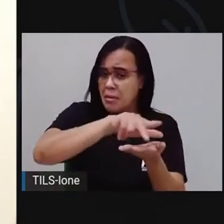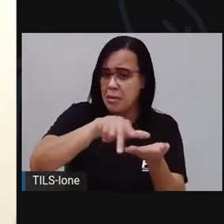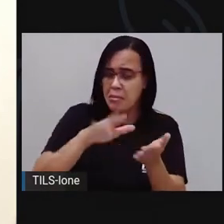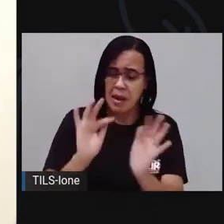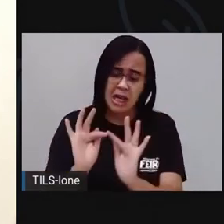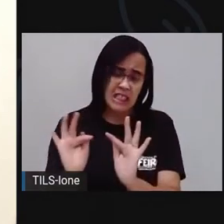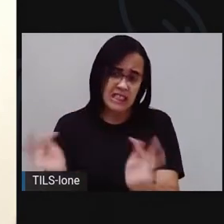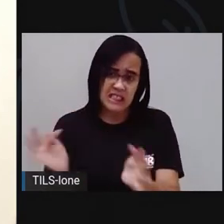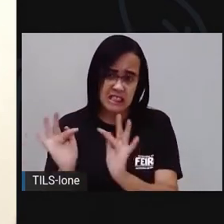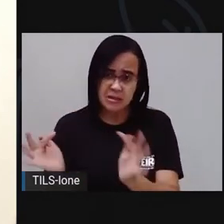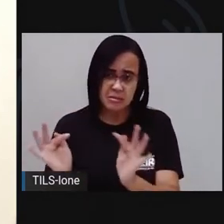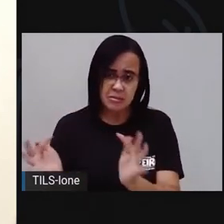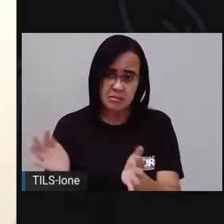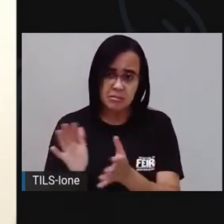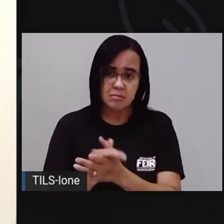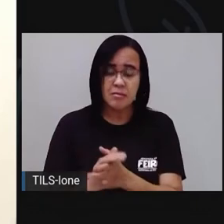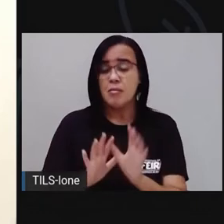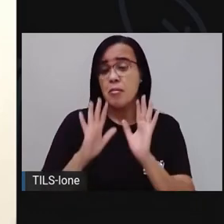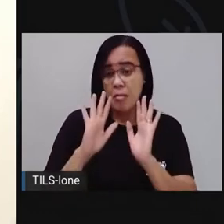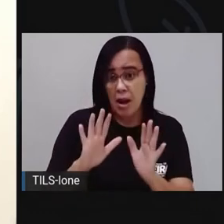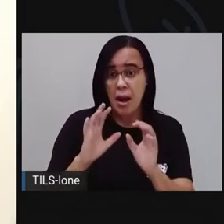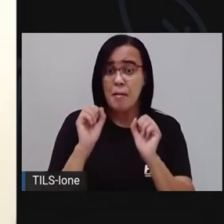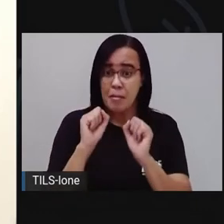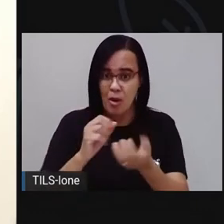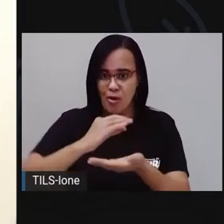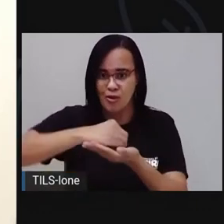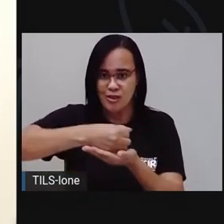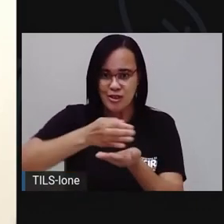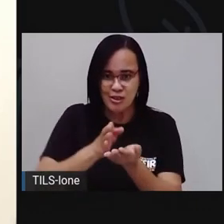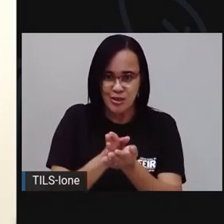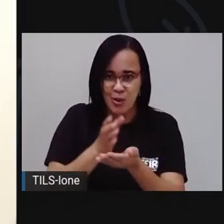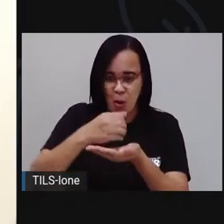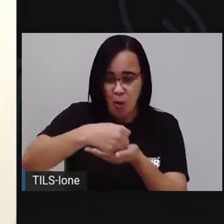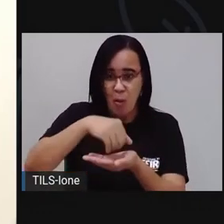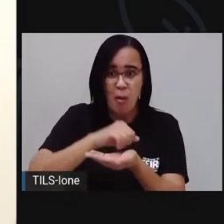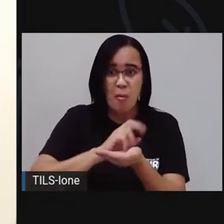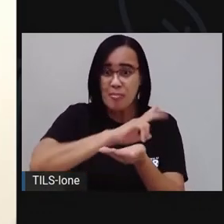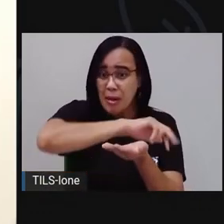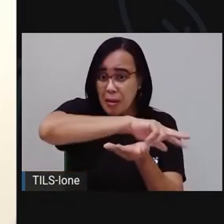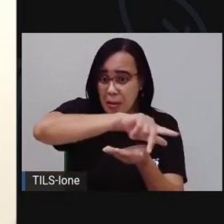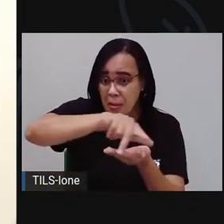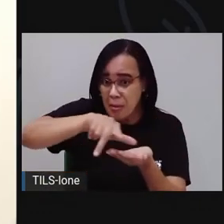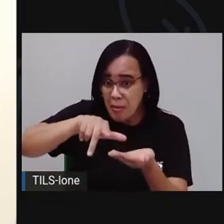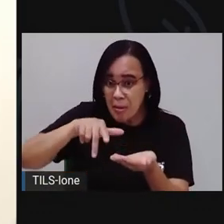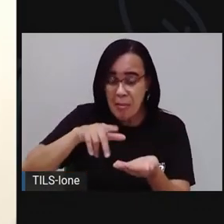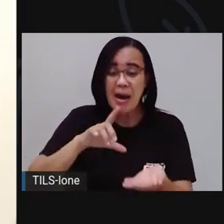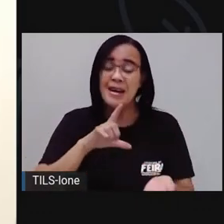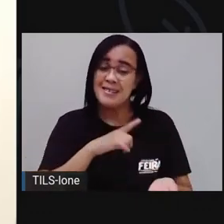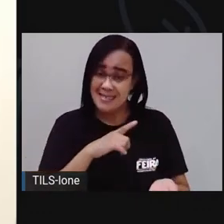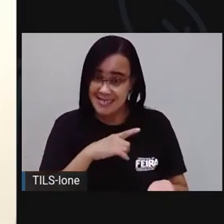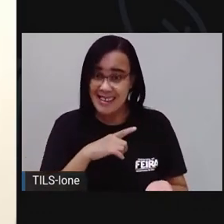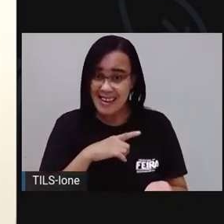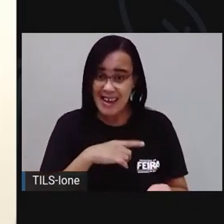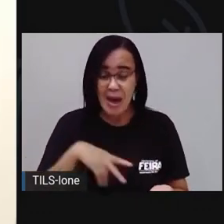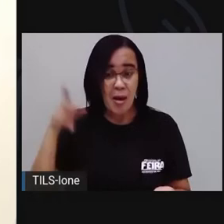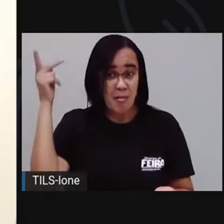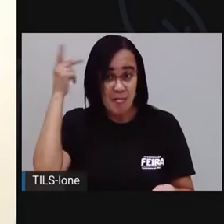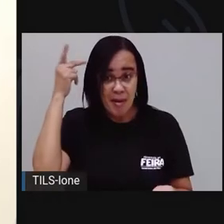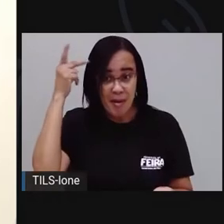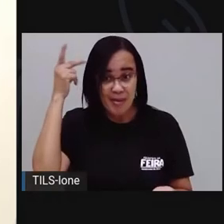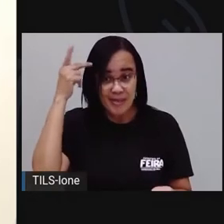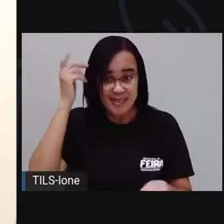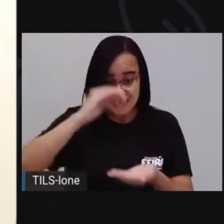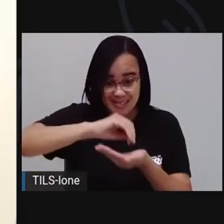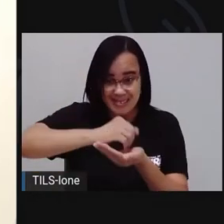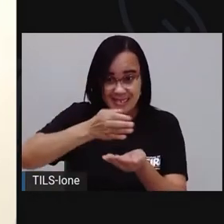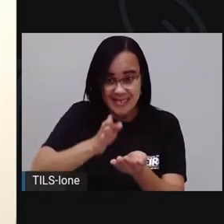fazer um cuscuz enchiado, um cuscuz marroquino, um cuscuz paulista, na verdade, né? Que você bota